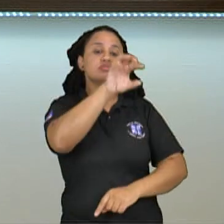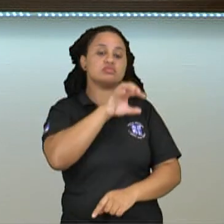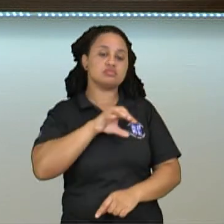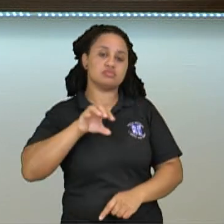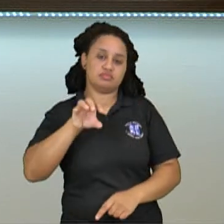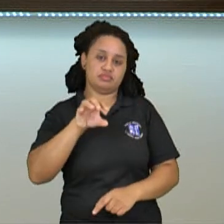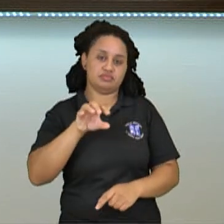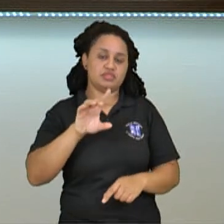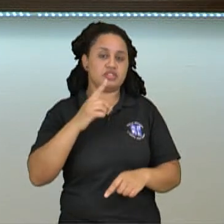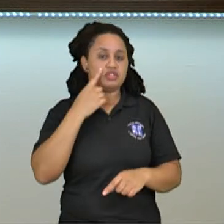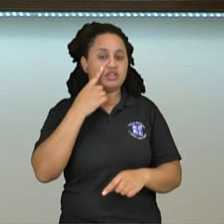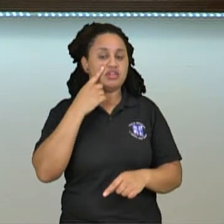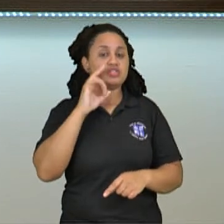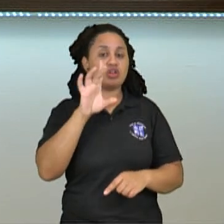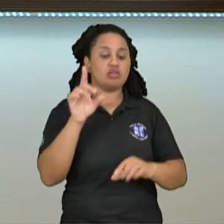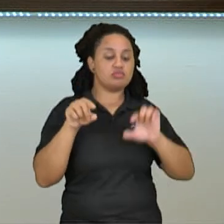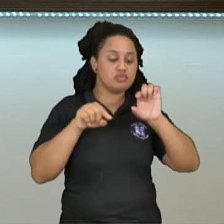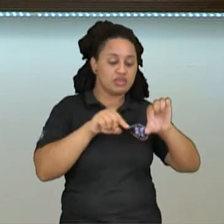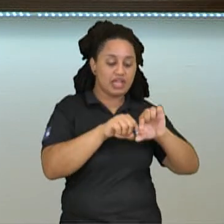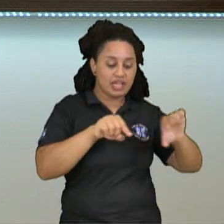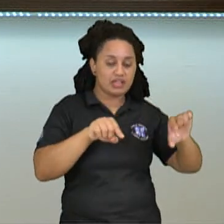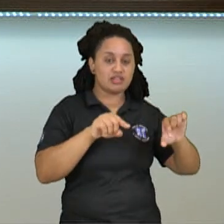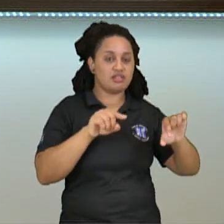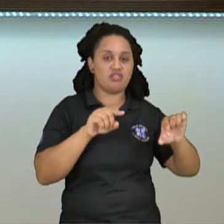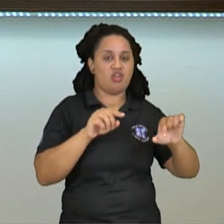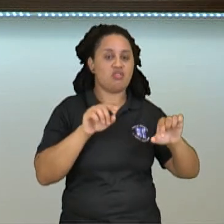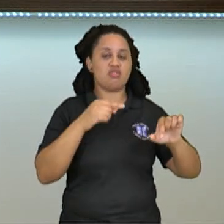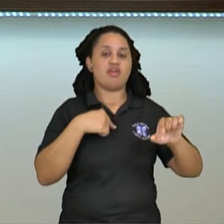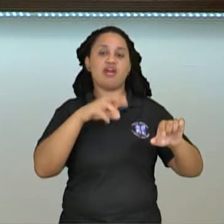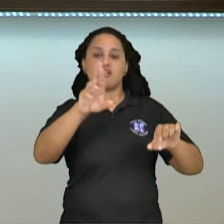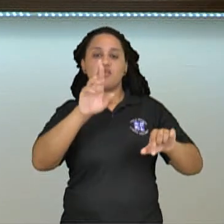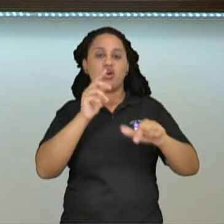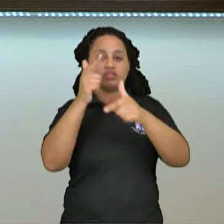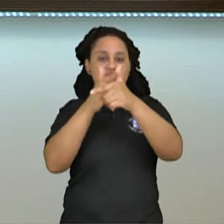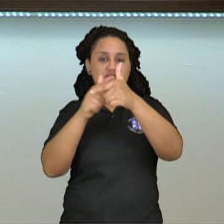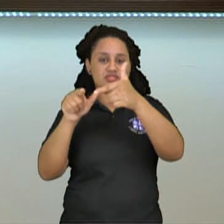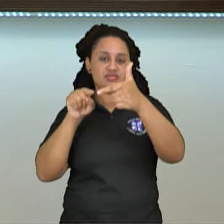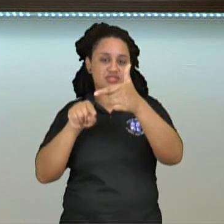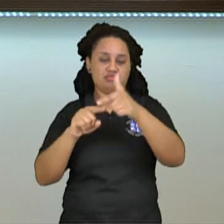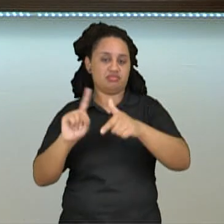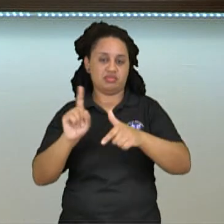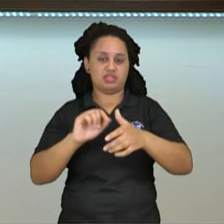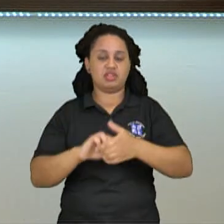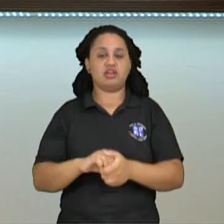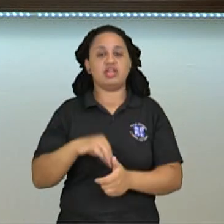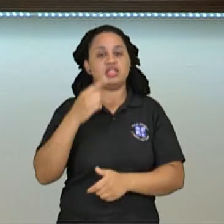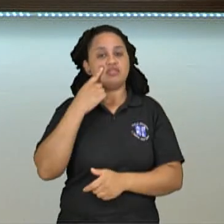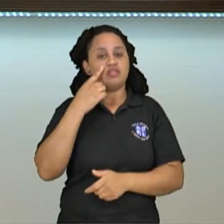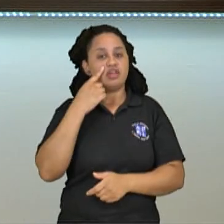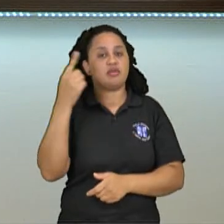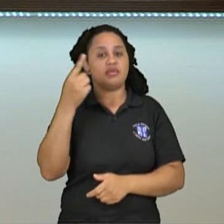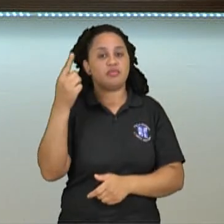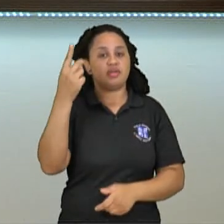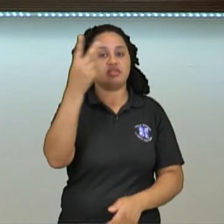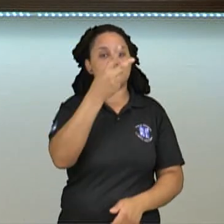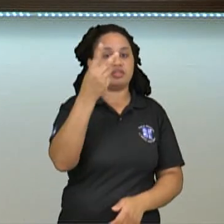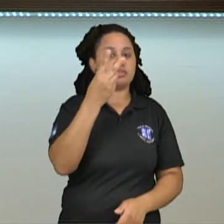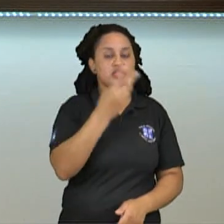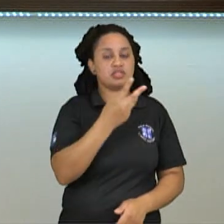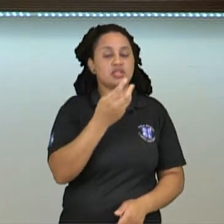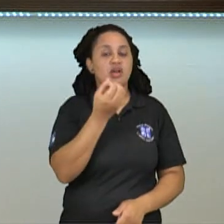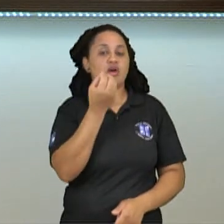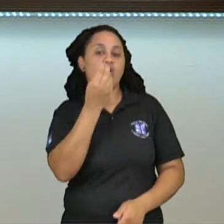somente para o resto dessa divisão. E aí, você vai saber se esse ângulo está no primeiro, no segundo, no terceiro ou no quarto